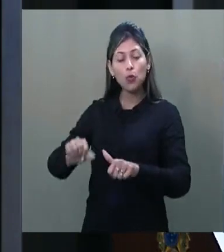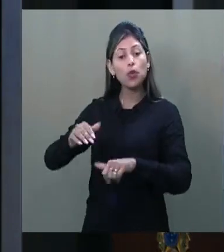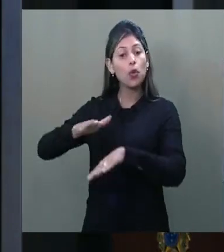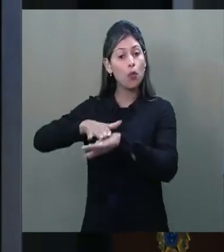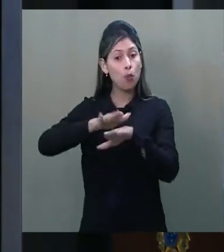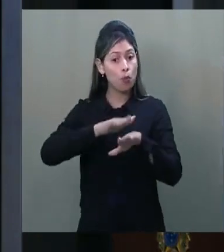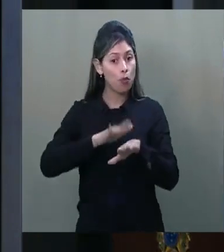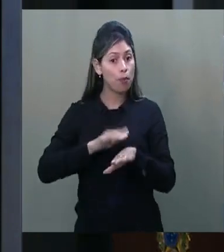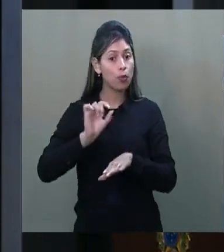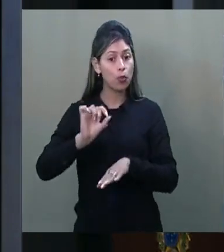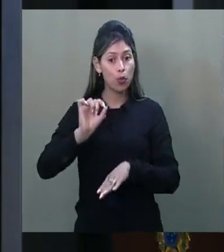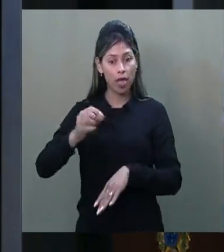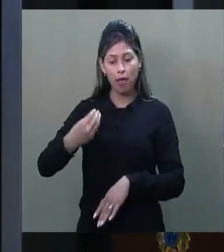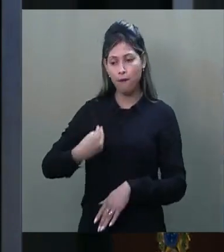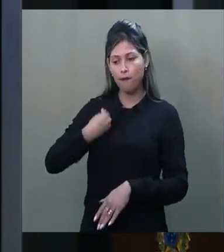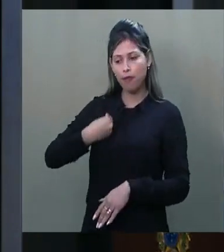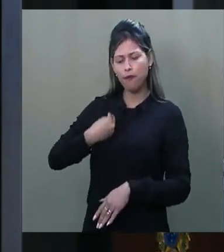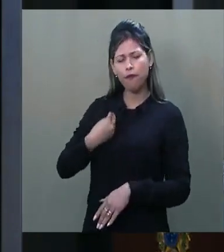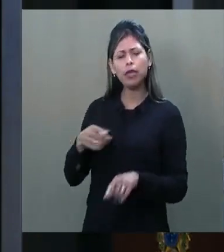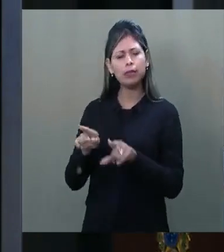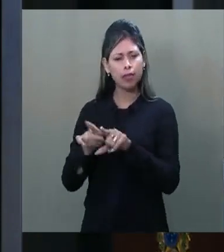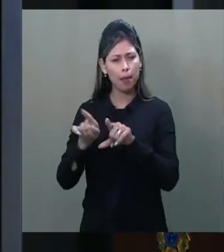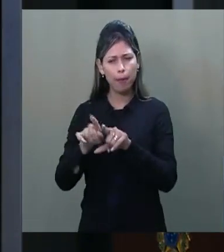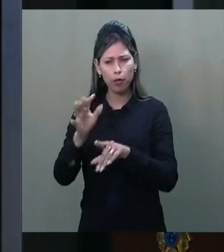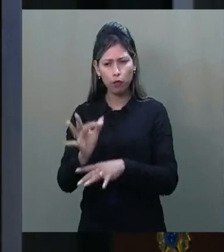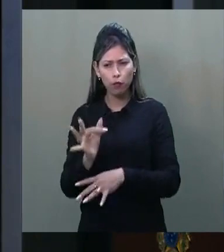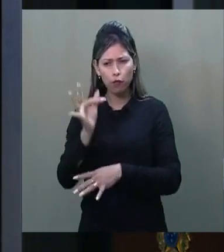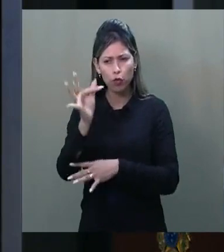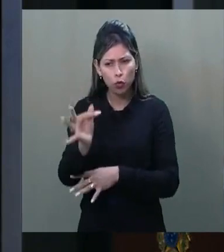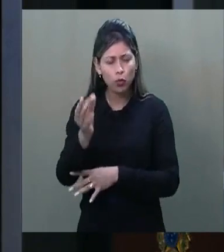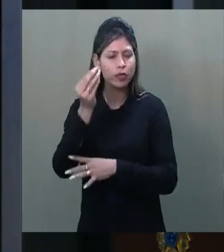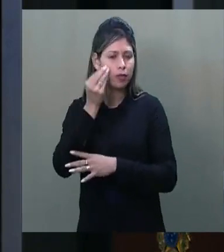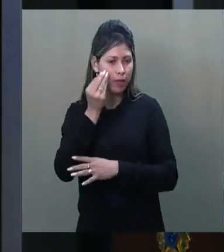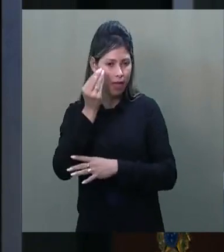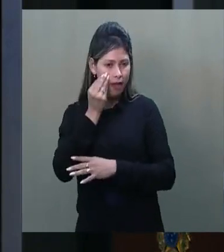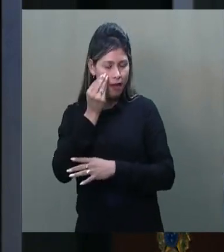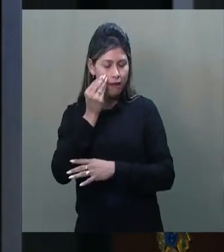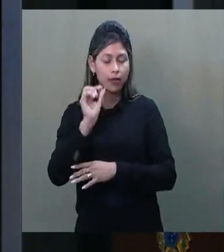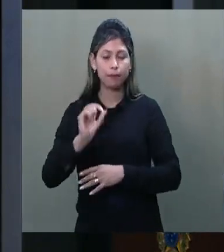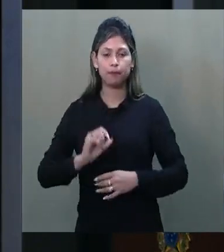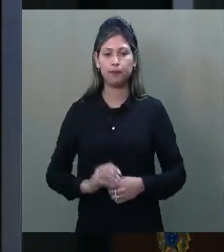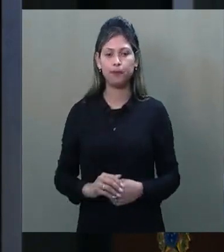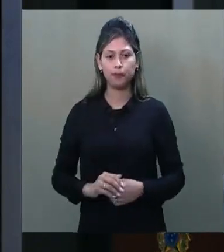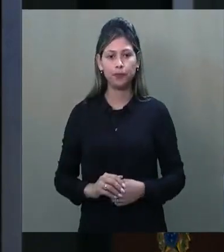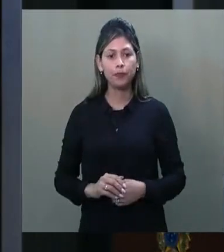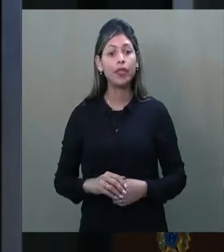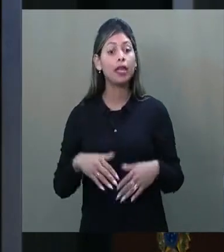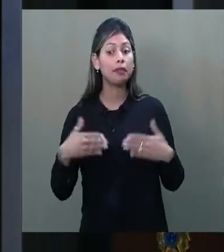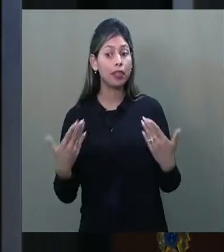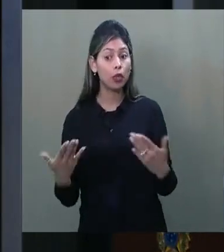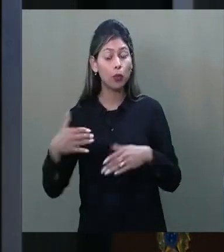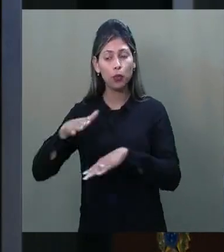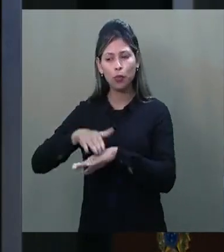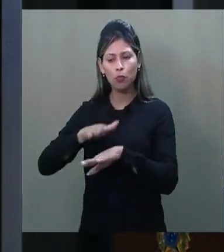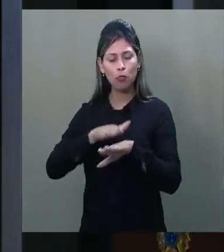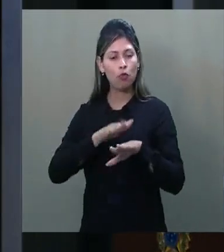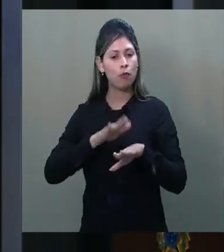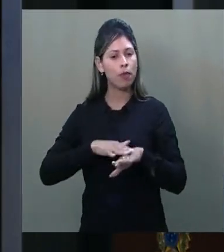vivíamos e o que eu esperava do futuro que se avizinhava. Naquele momento,